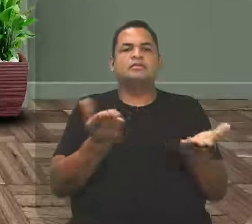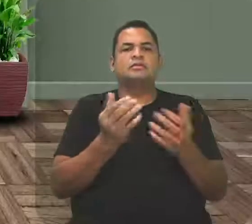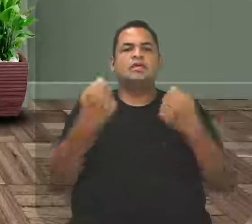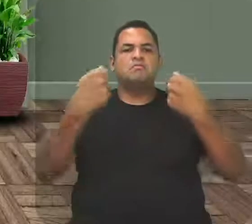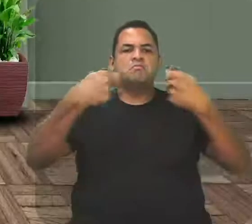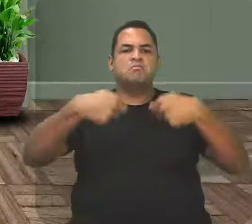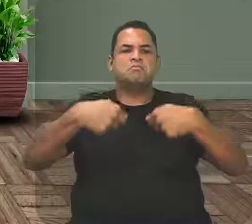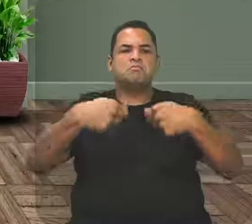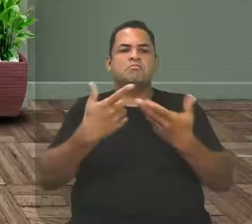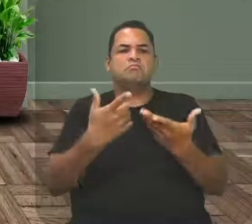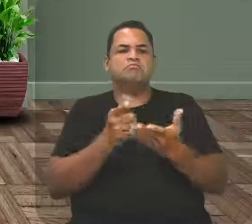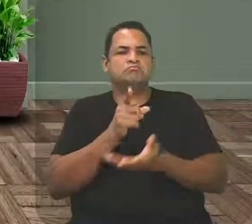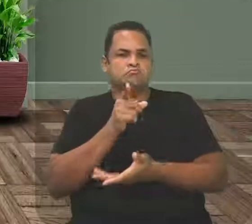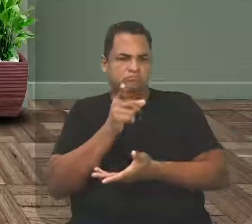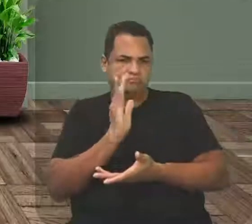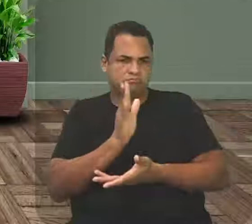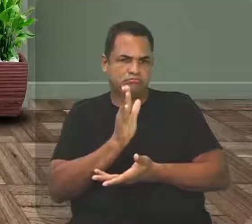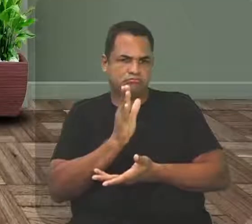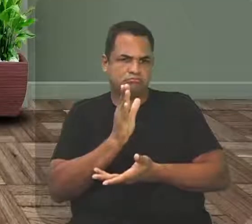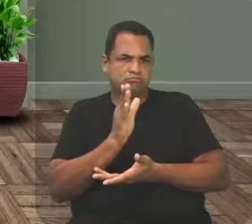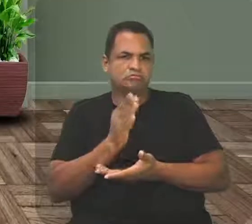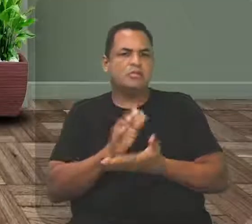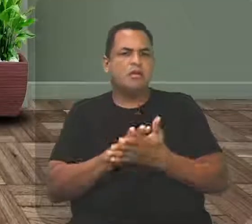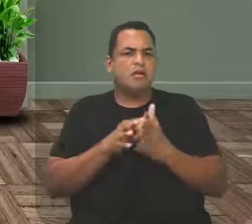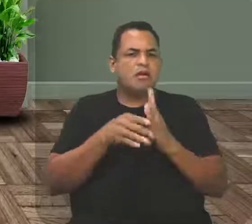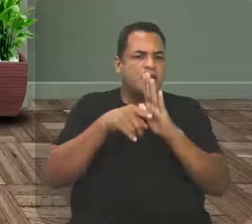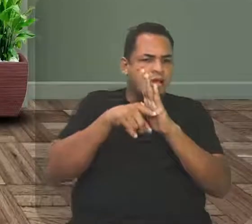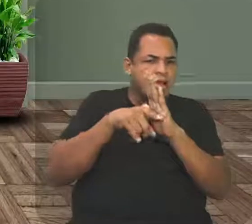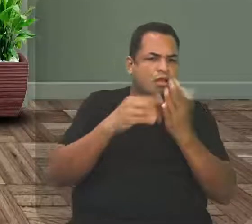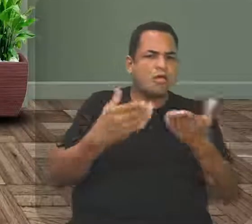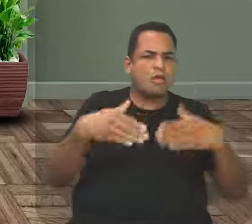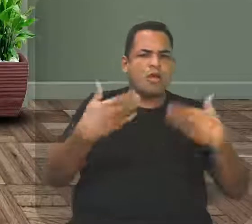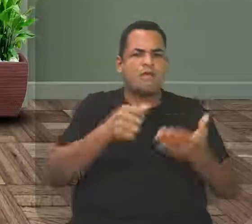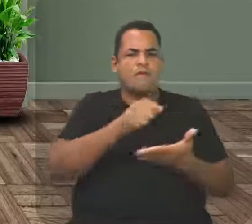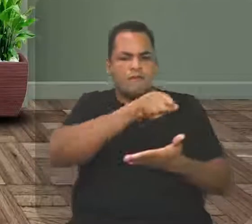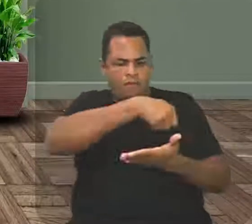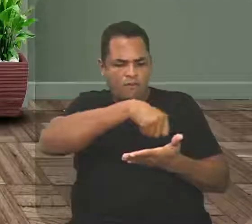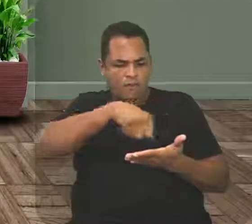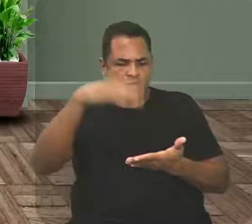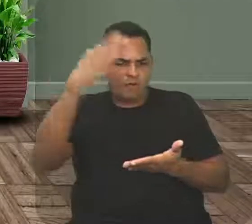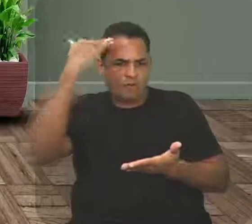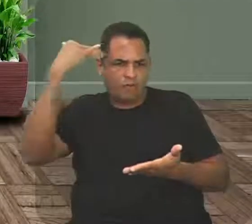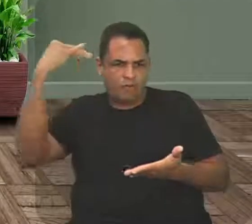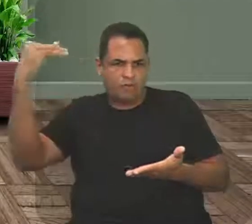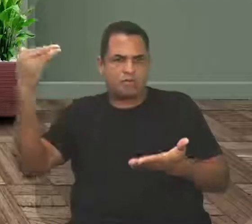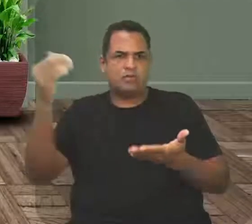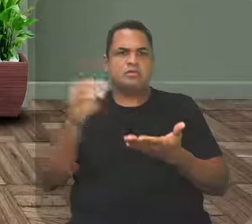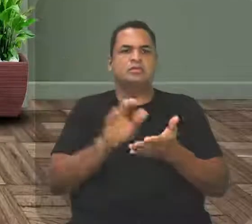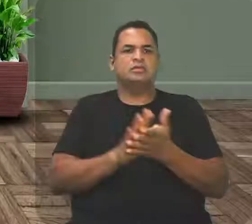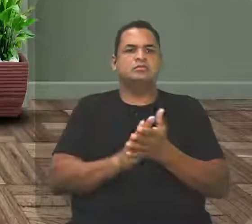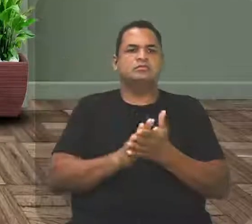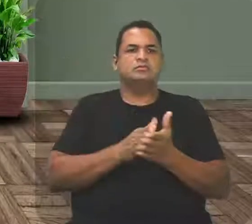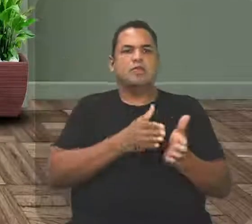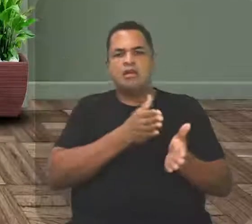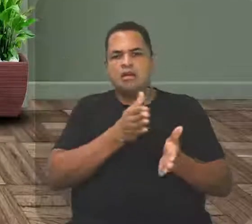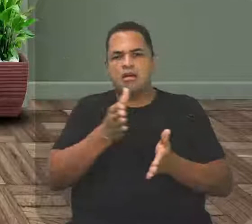possibilidade de você estar aí já identificando esses autores. Após esse passeio